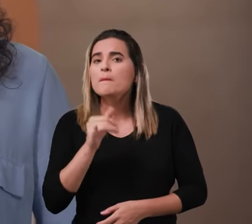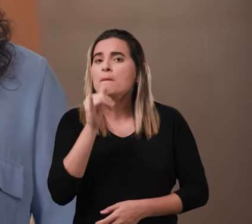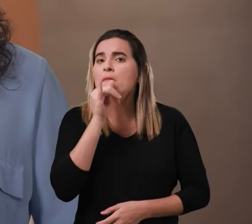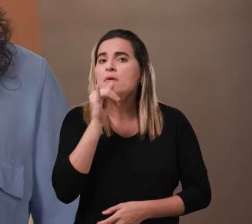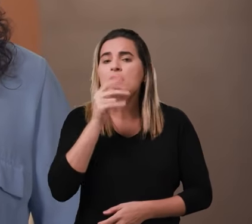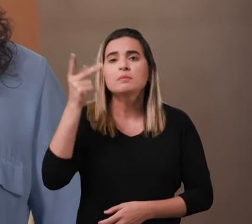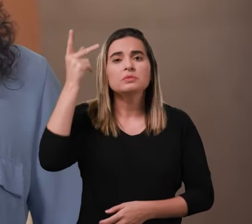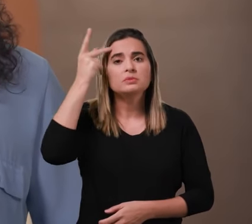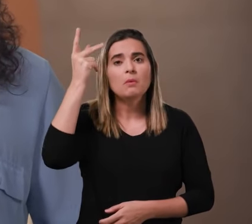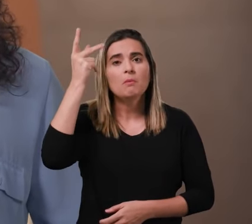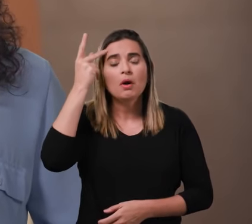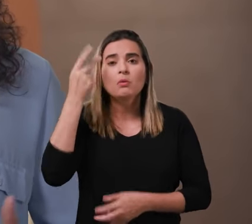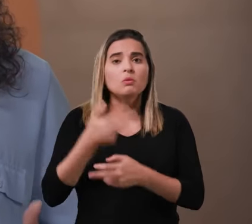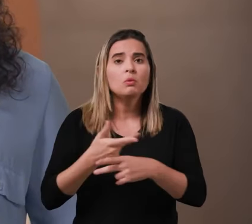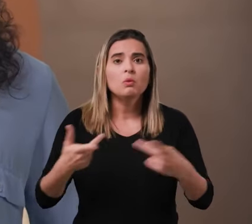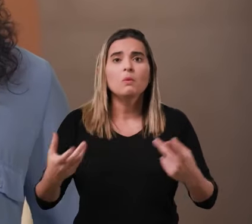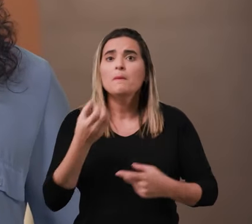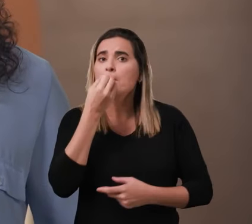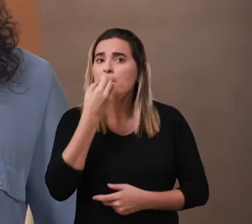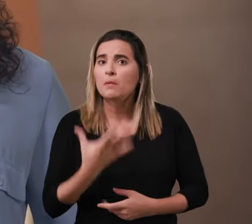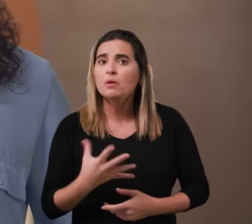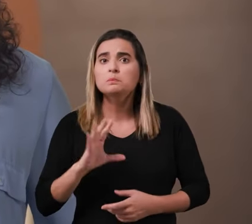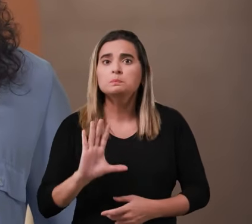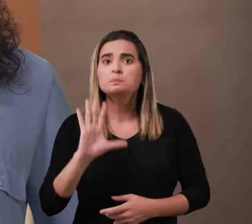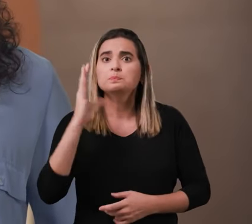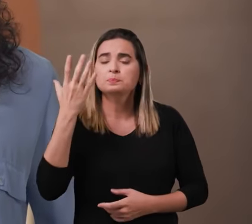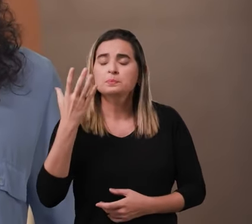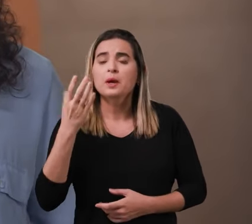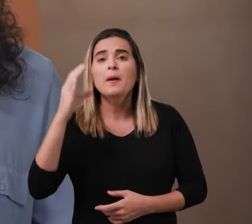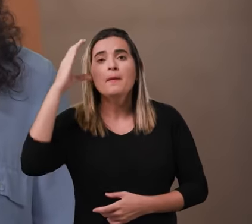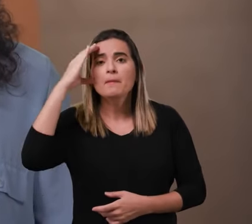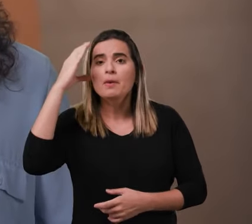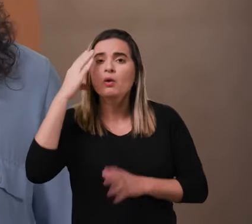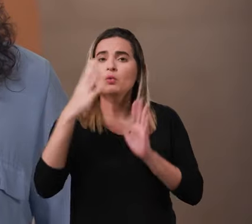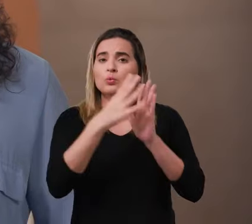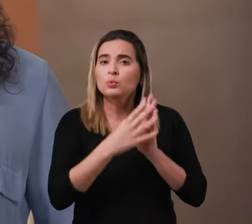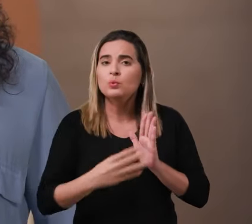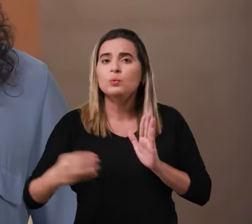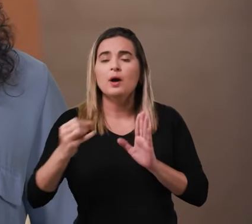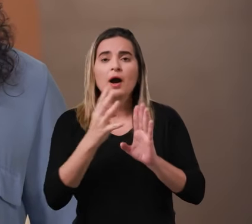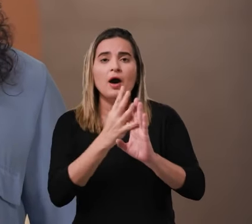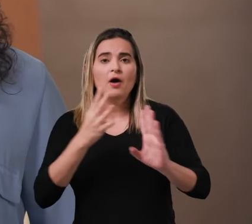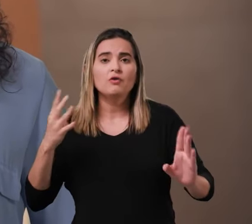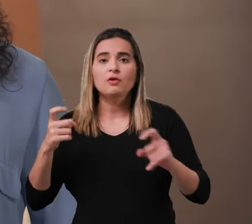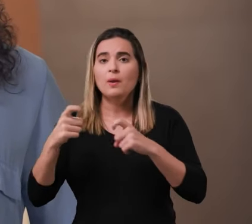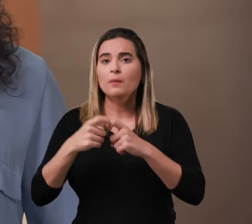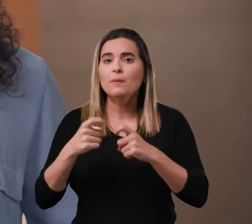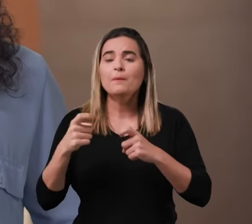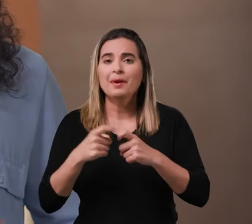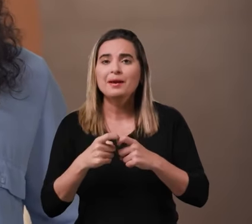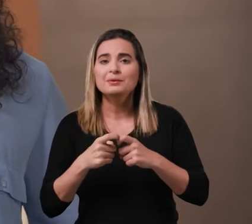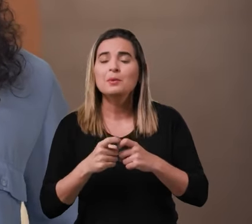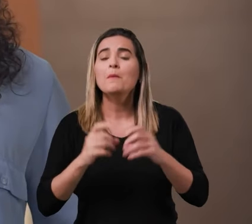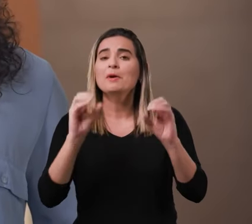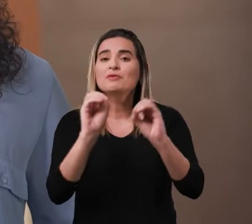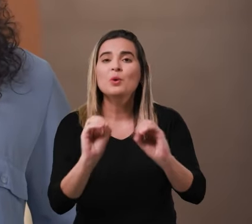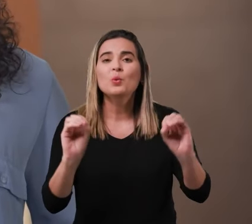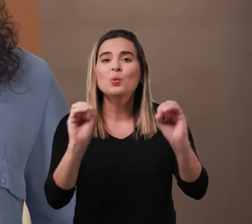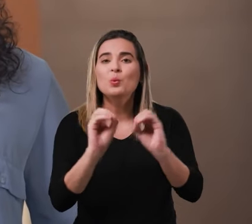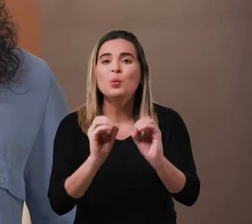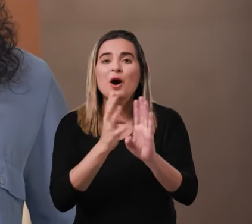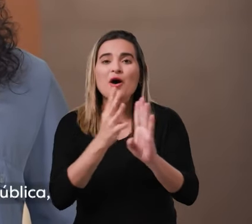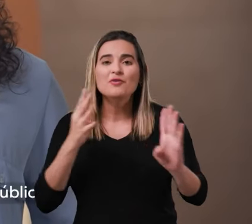como São Paulo e que Paulinho vai trazer para ajudar a zerar a fila das consultas médicas. Para reforçar a